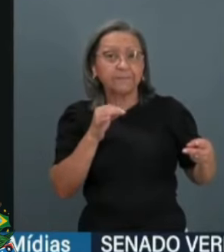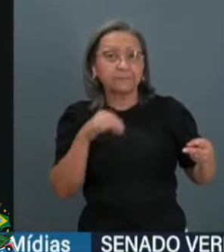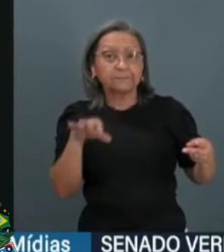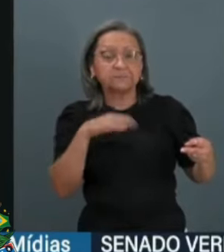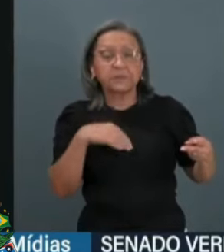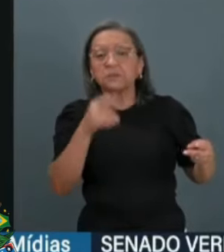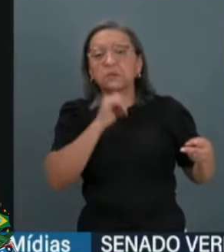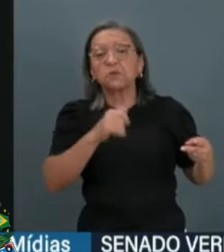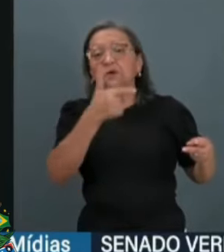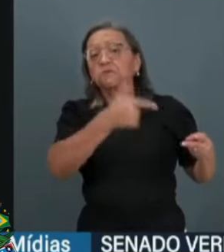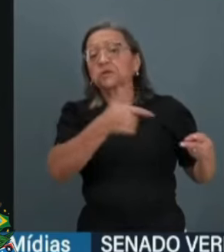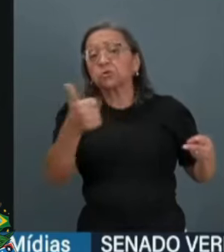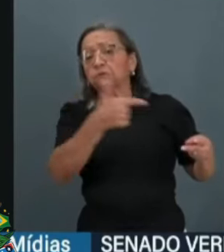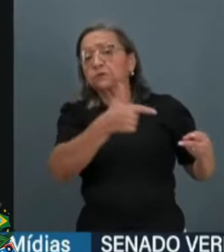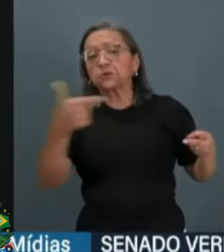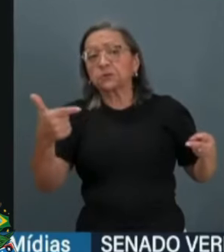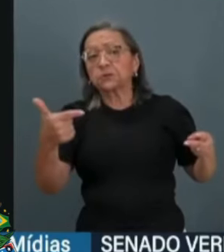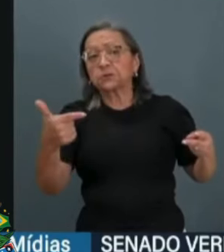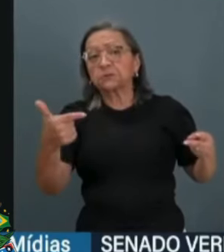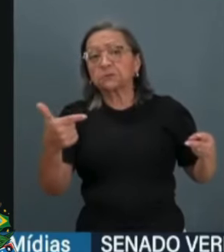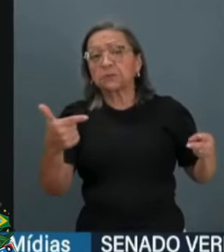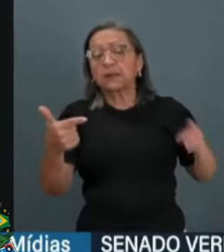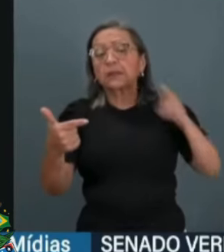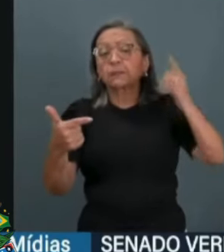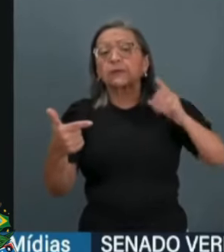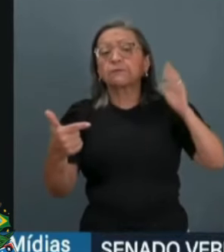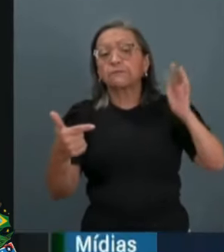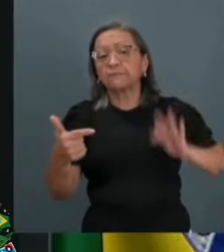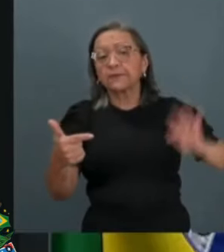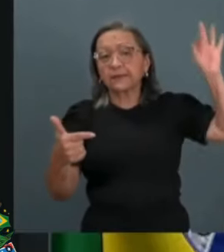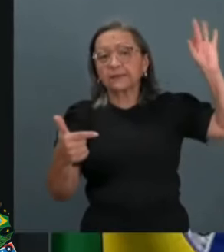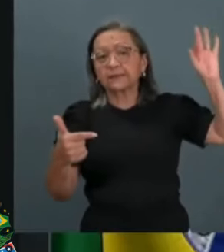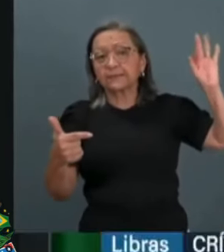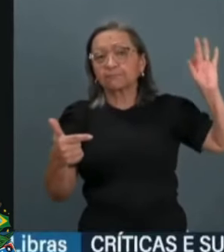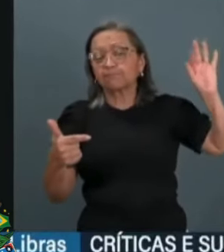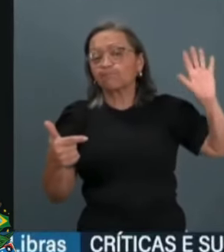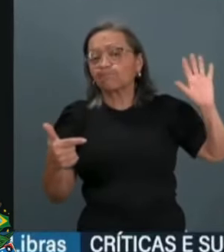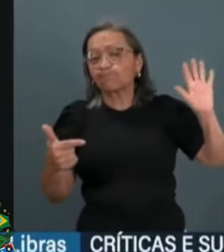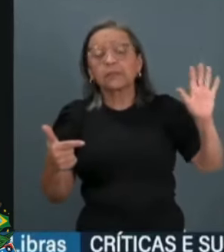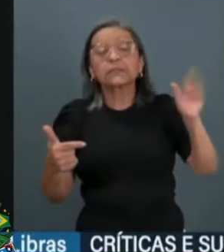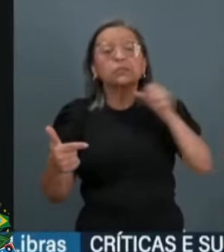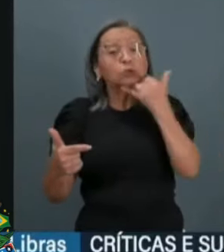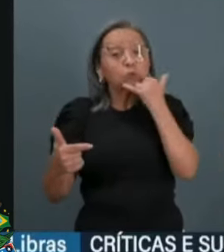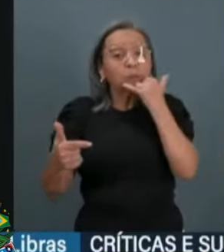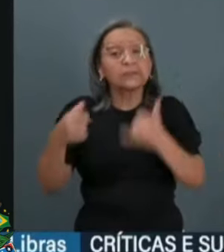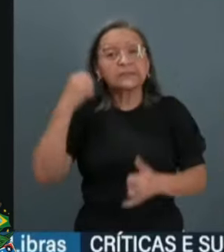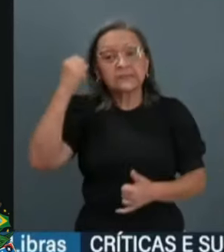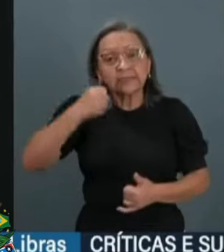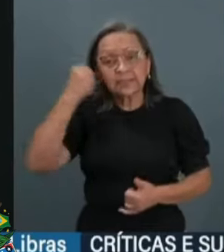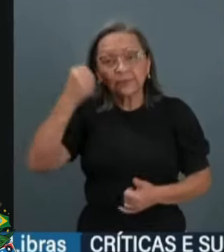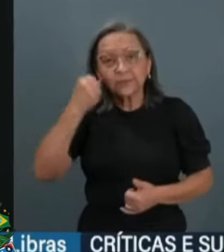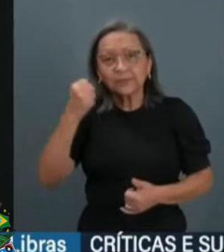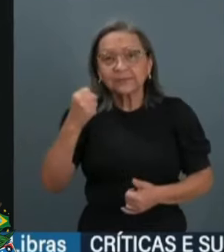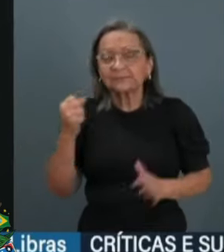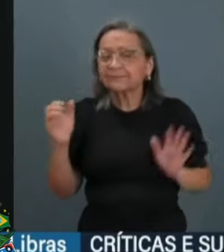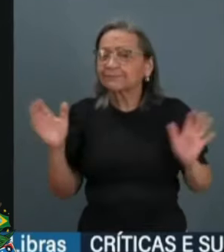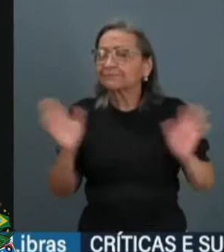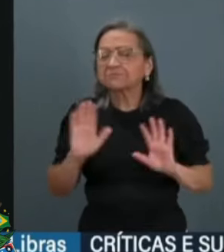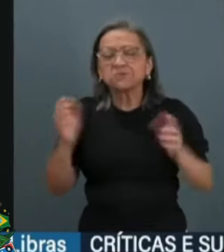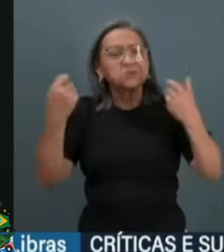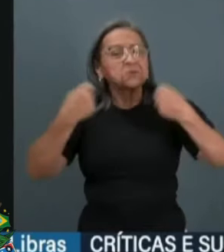21, 22 deputados federais, não tem, senadores, digo, senadores, não tem a